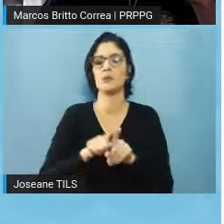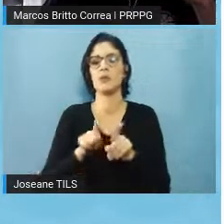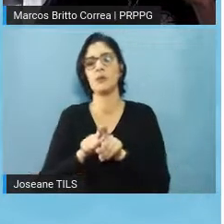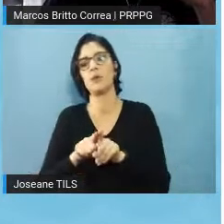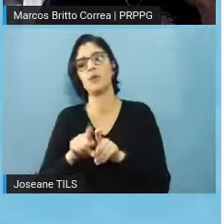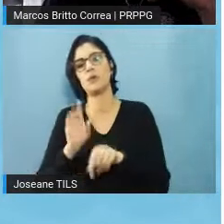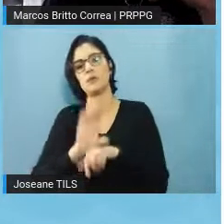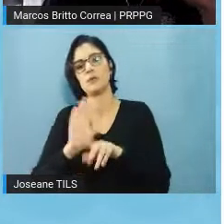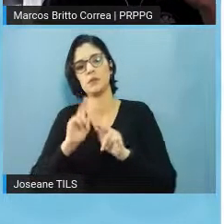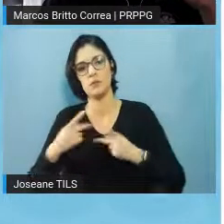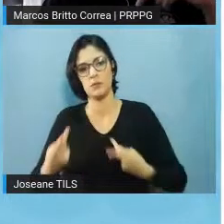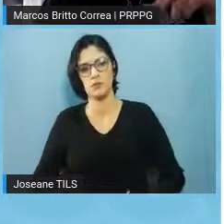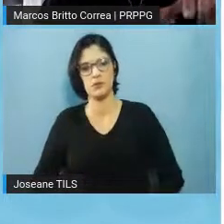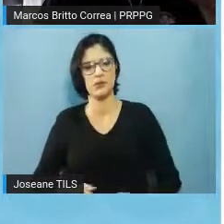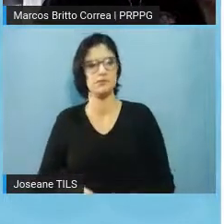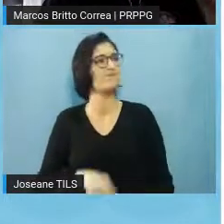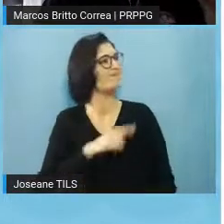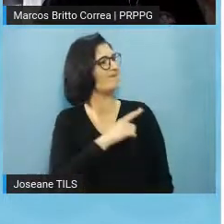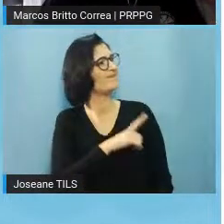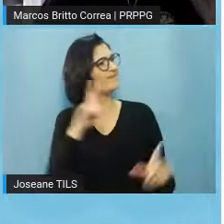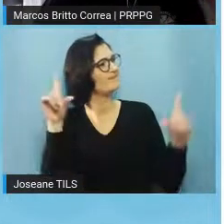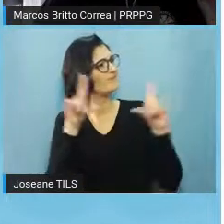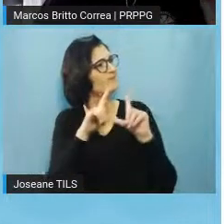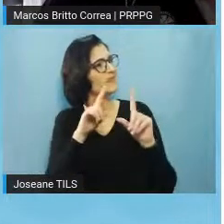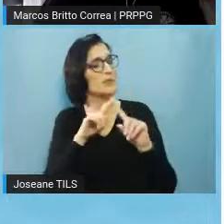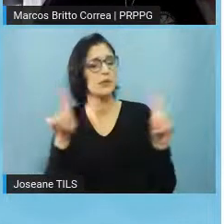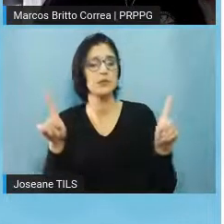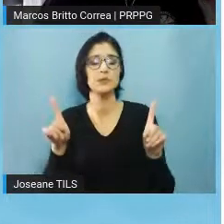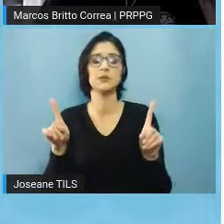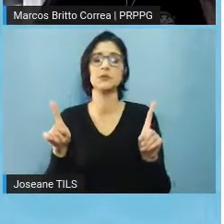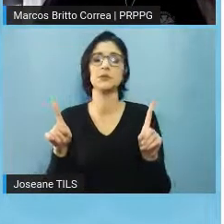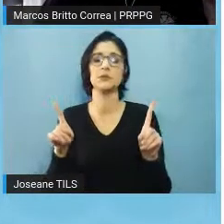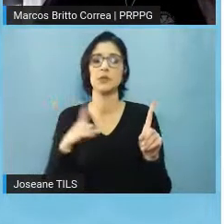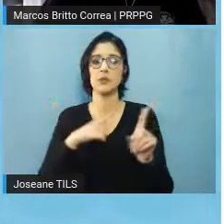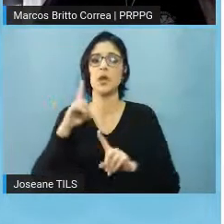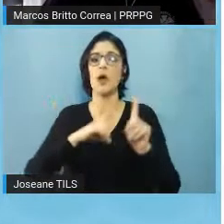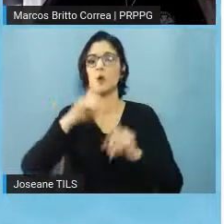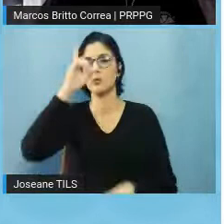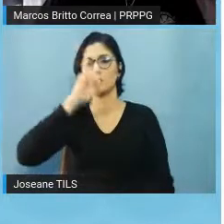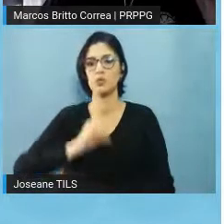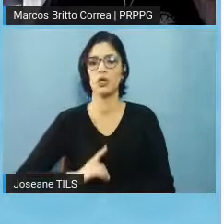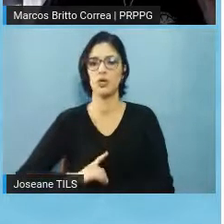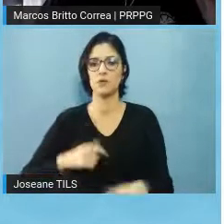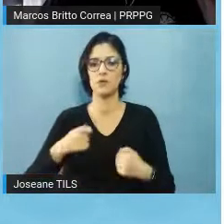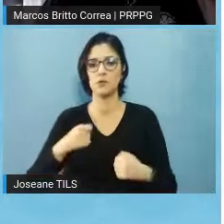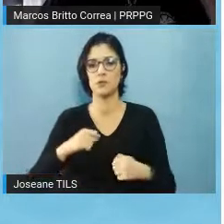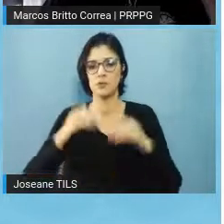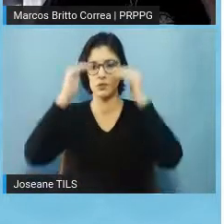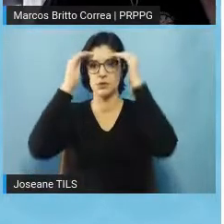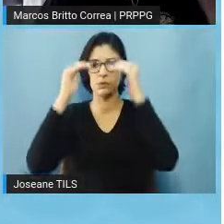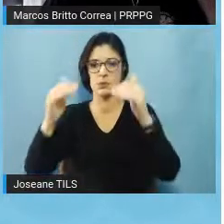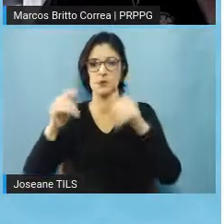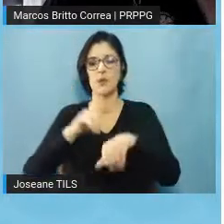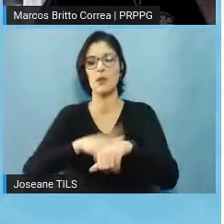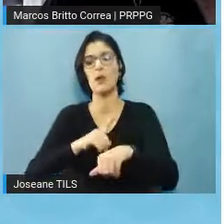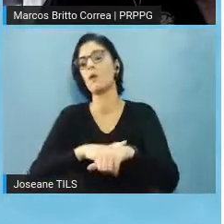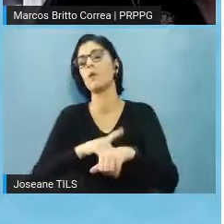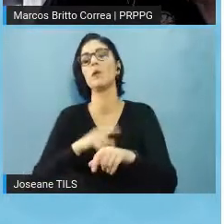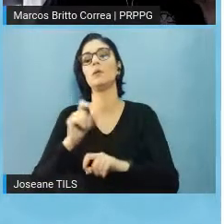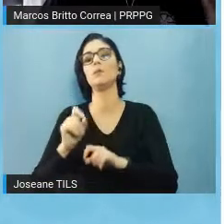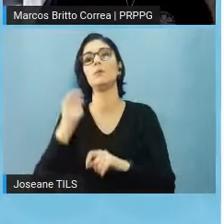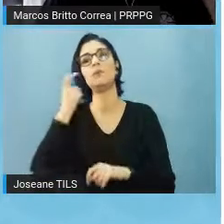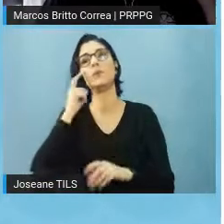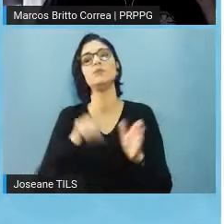Há uma série, aí ficou bem pequeno aqui no slide, mas há uma série de direitos que precisam ser garantidos quando a gente está pensando num projeto de pesquisa que envolve seres humanos,